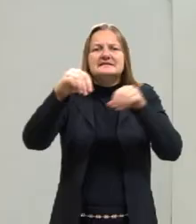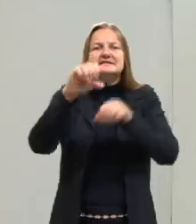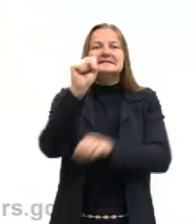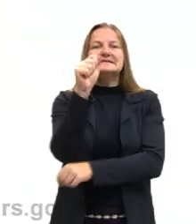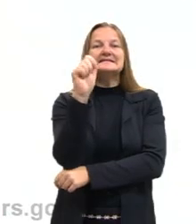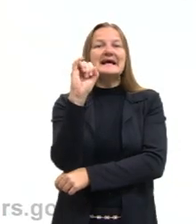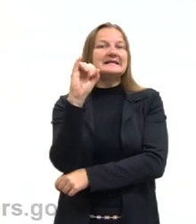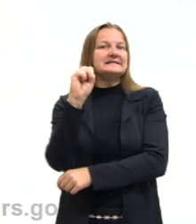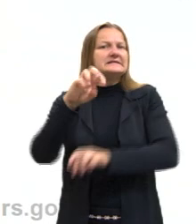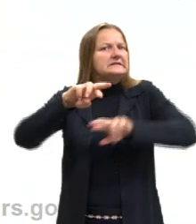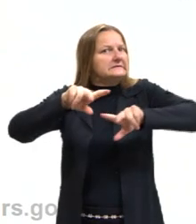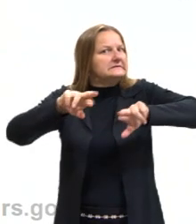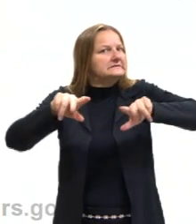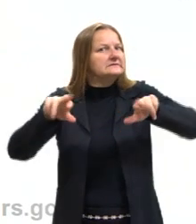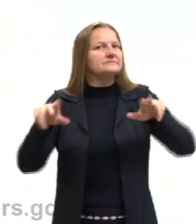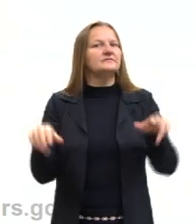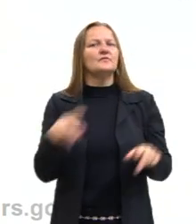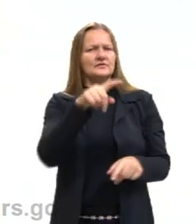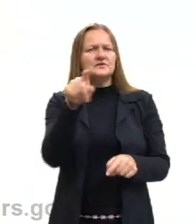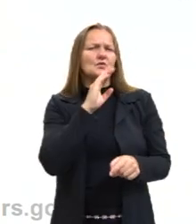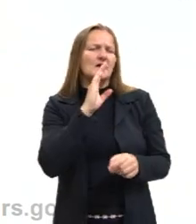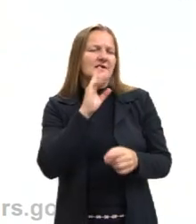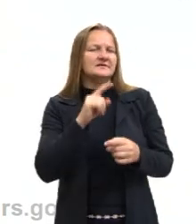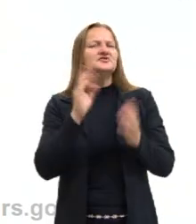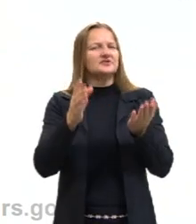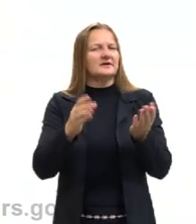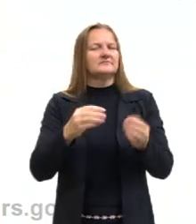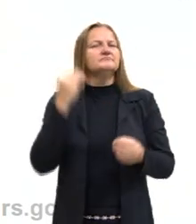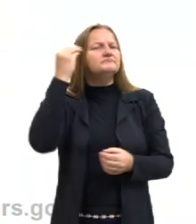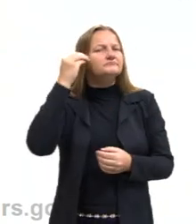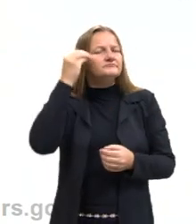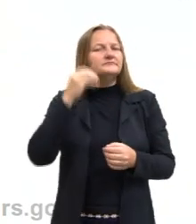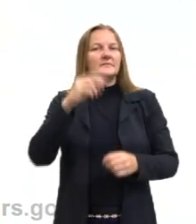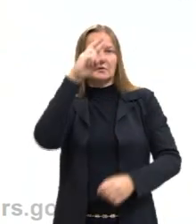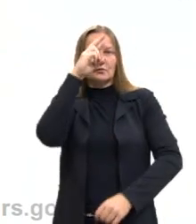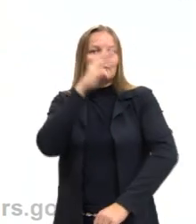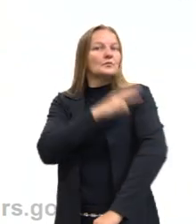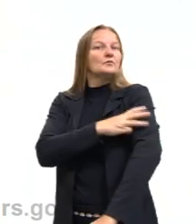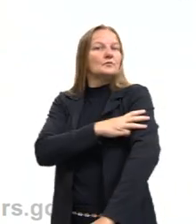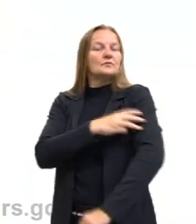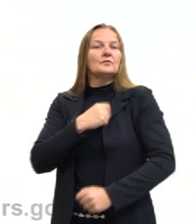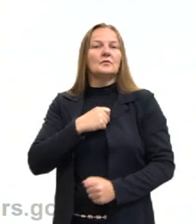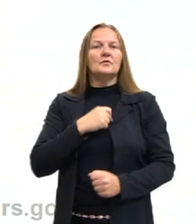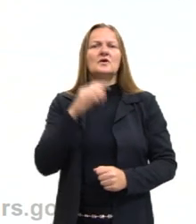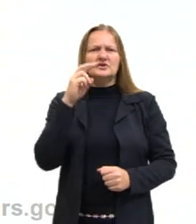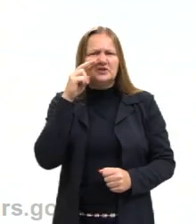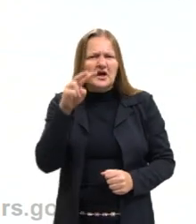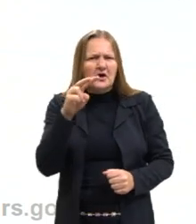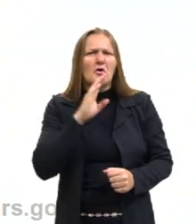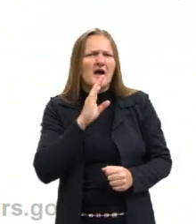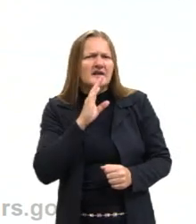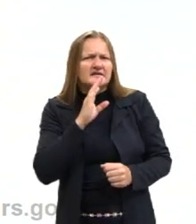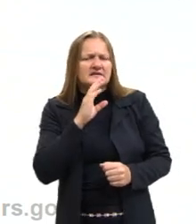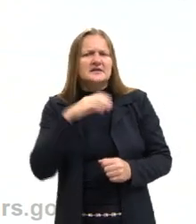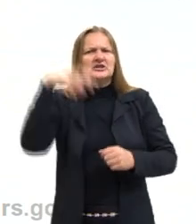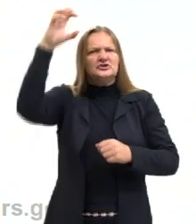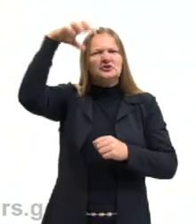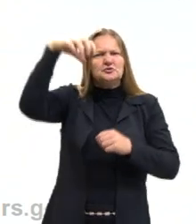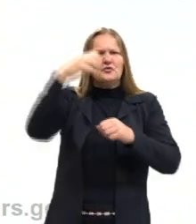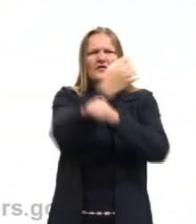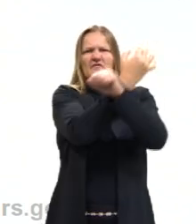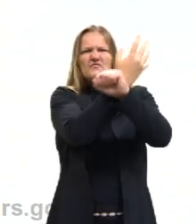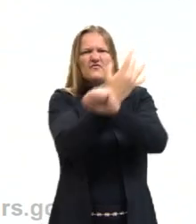vocês já ouviram falar, principalmente quem está no terceiro ano, sobre aquecimento global e chuva ácida.